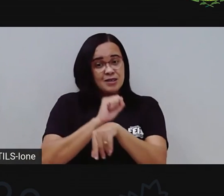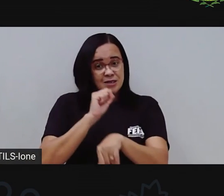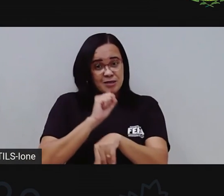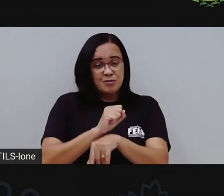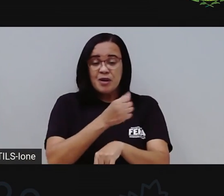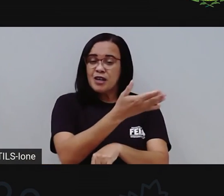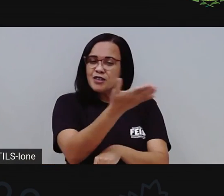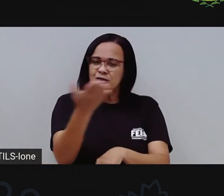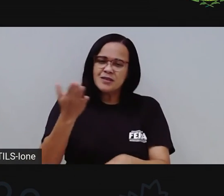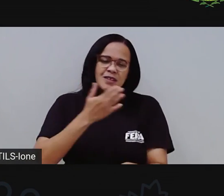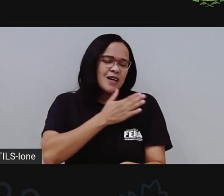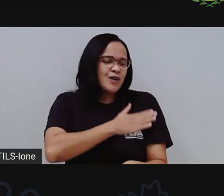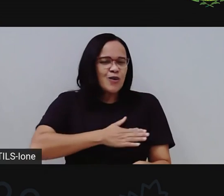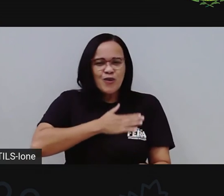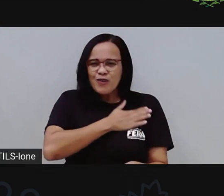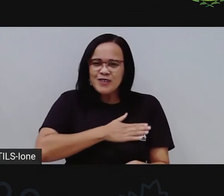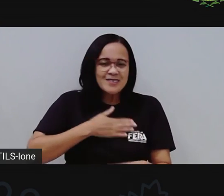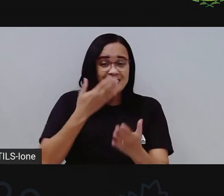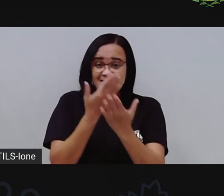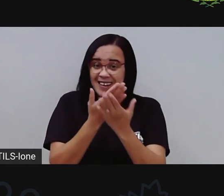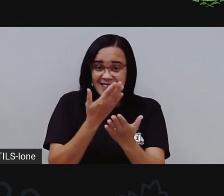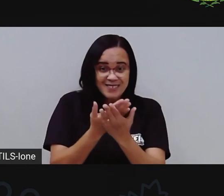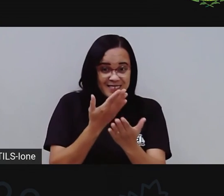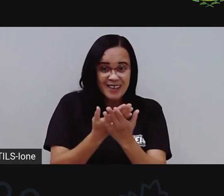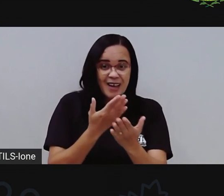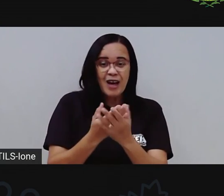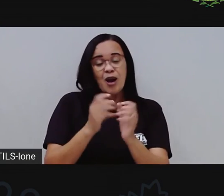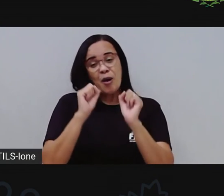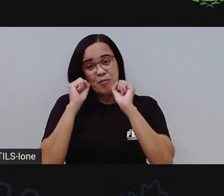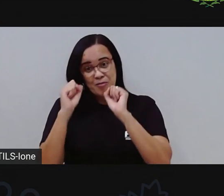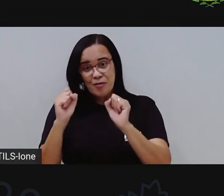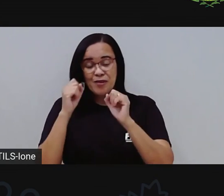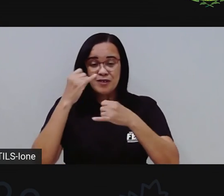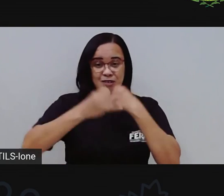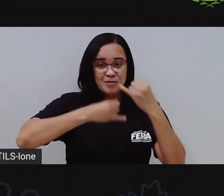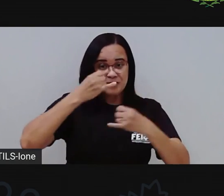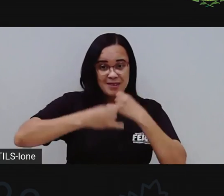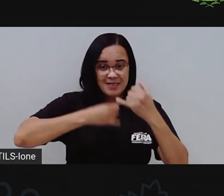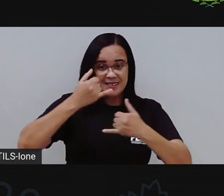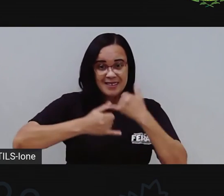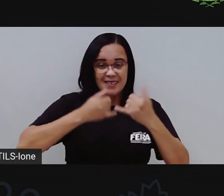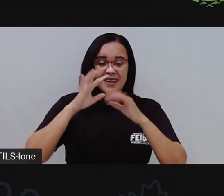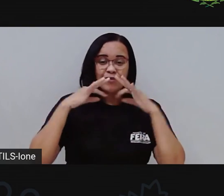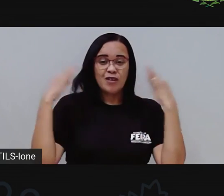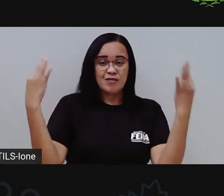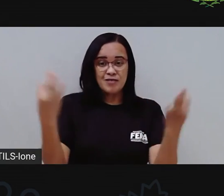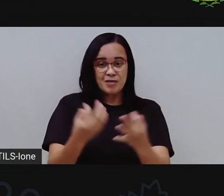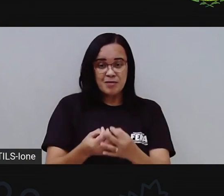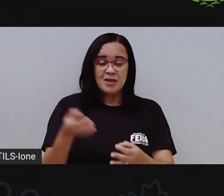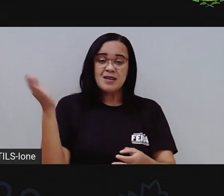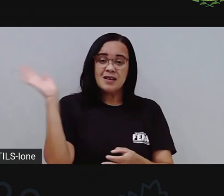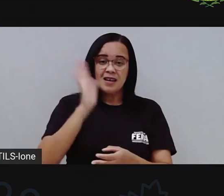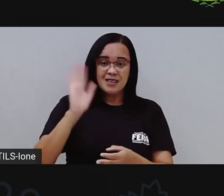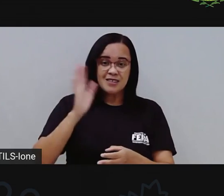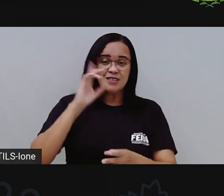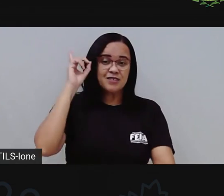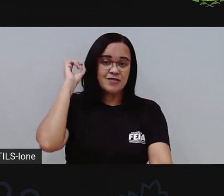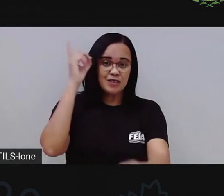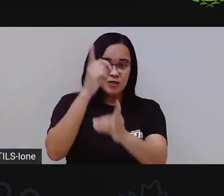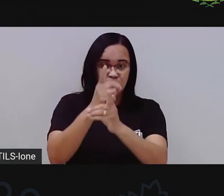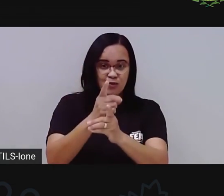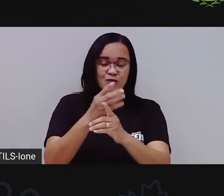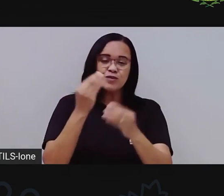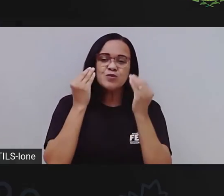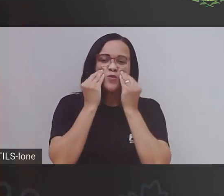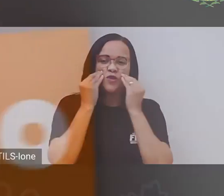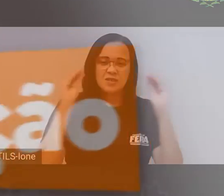curtido demais essa aula, né? E que vocês possam brincar aí com a família de vocês. A gente se vê na próxima aula. Um beijão e até mais. Tchau,